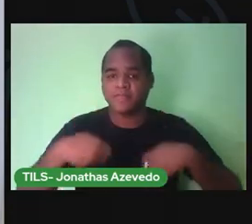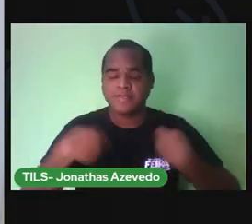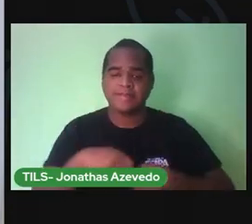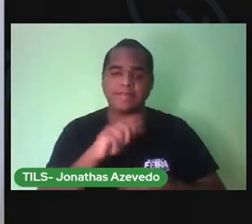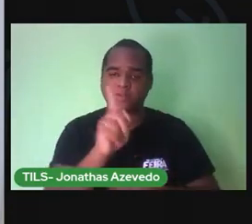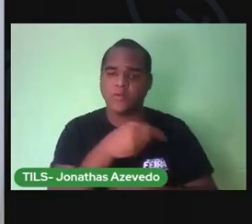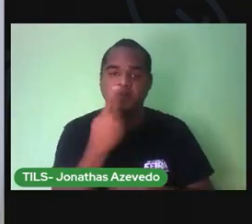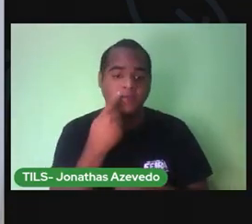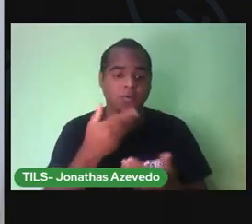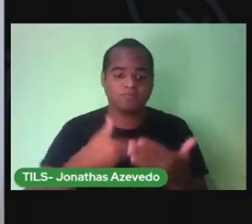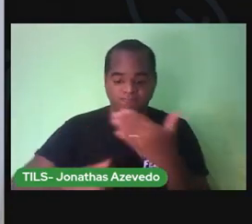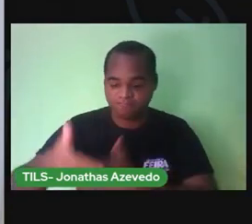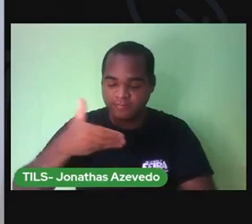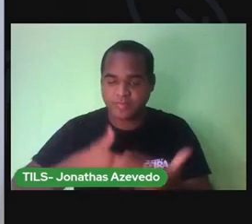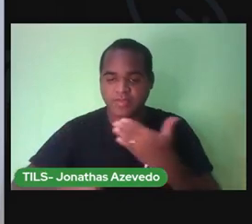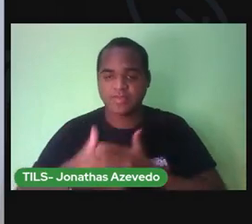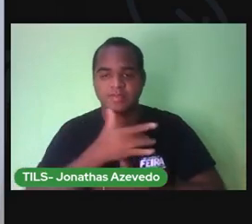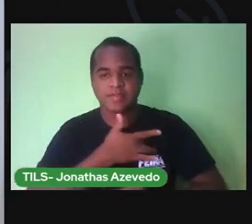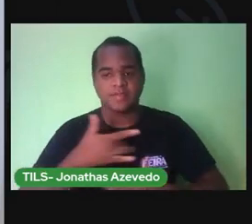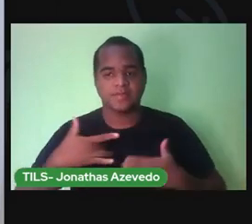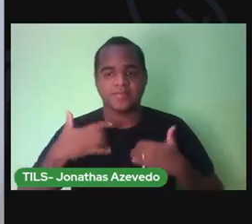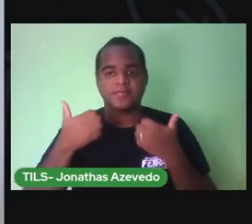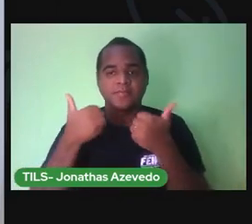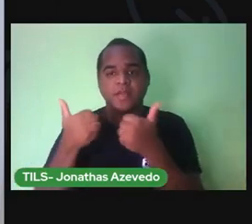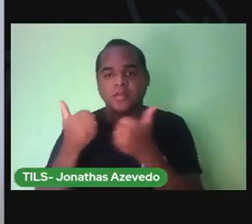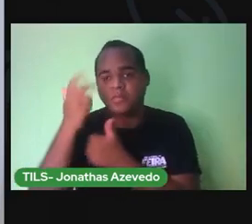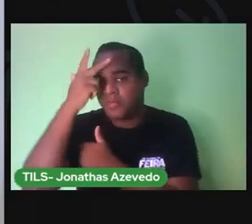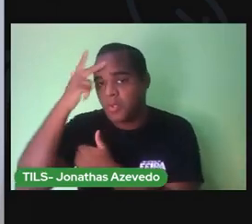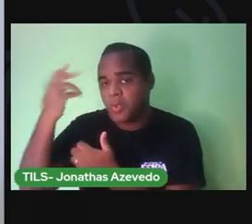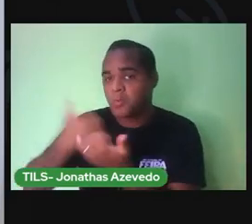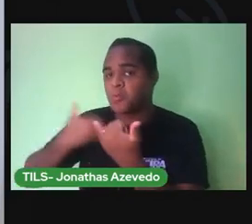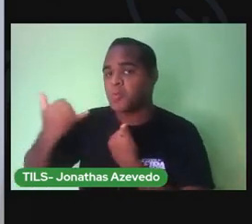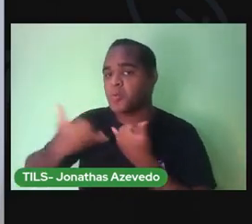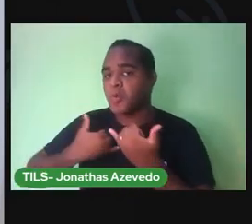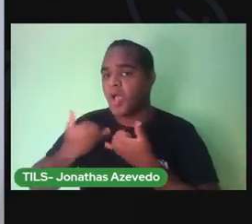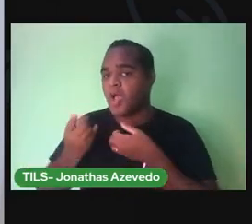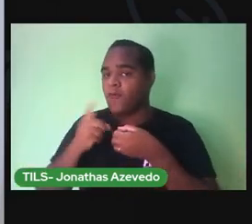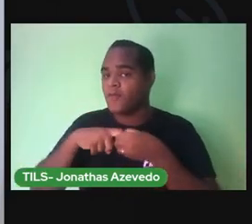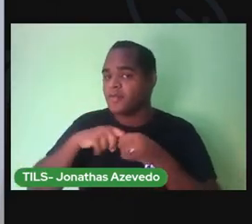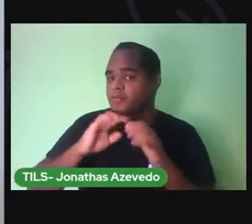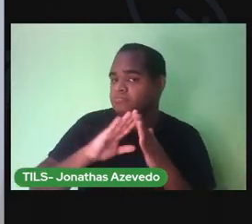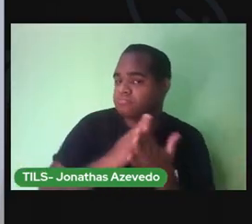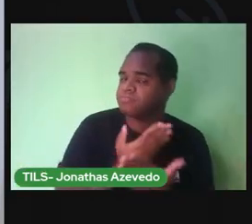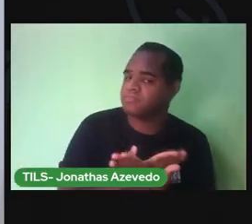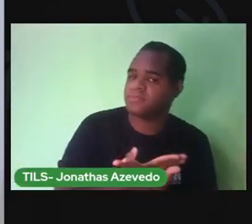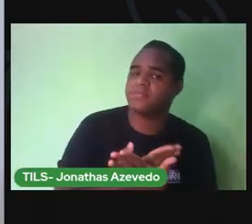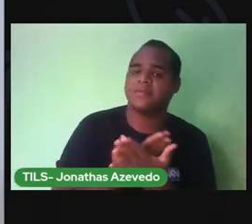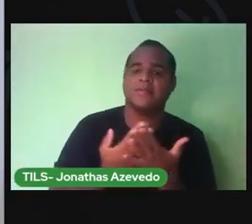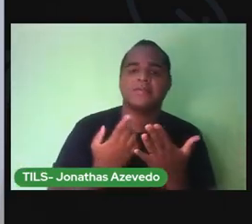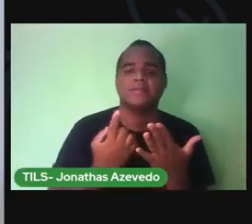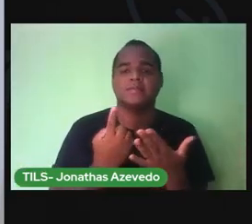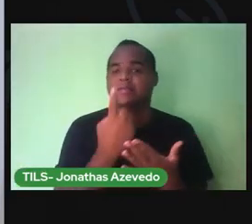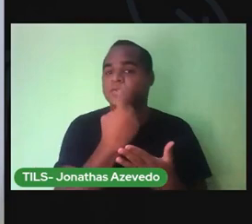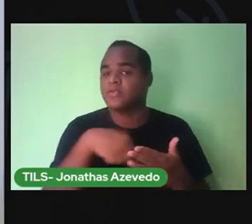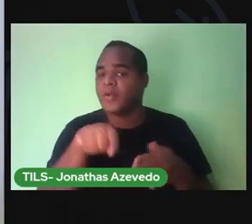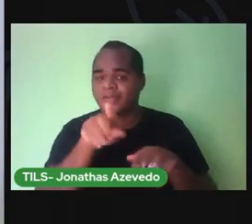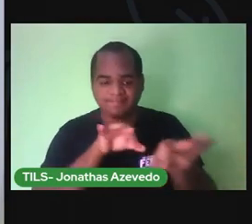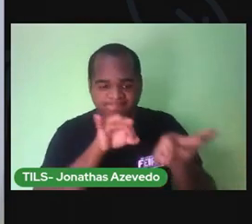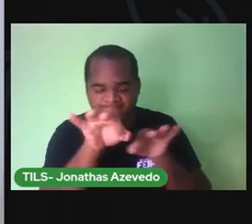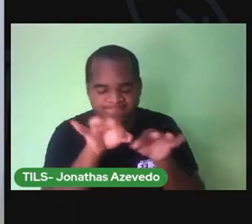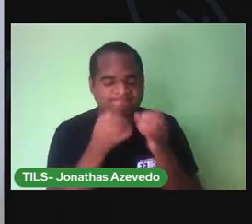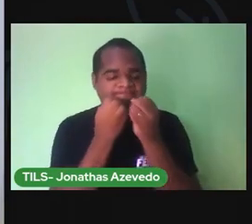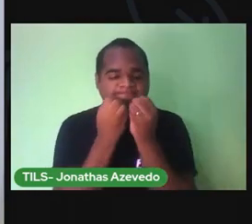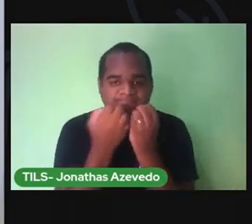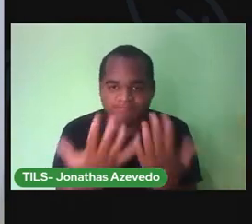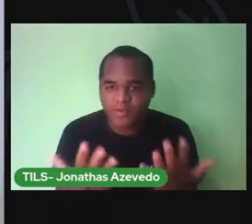bem da sua saúde, para quando falarem bem assim, vamos voltar para a escola, nós estarmos todos juntinhos novamente.